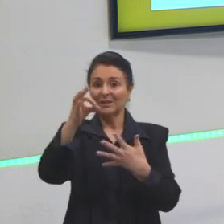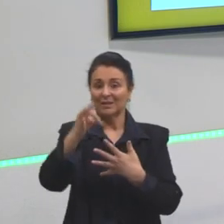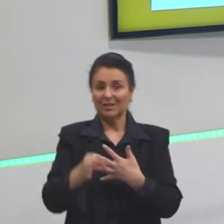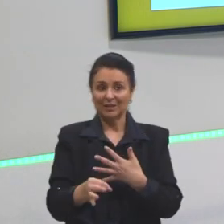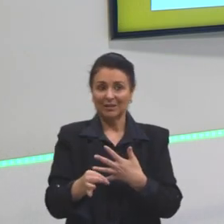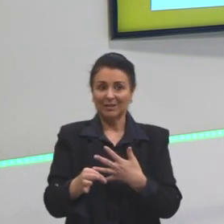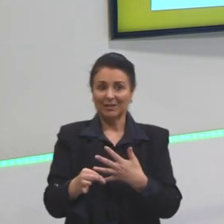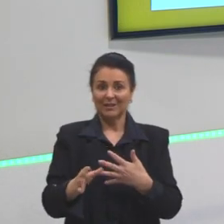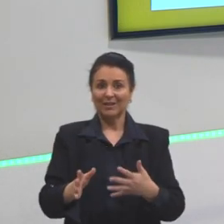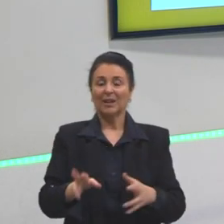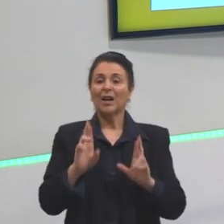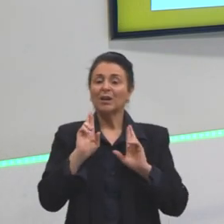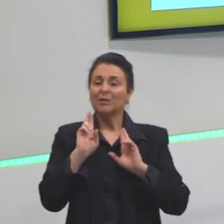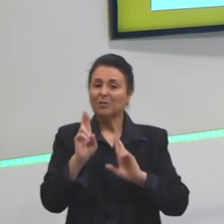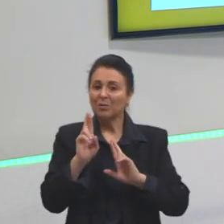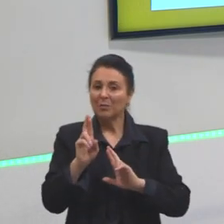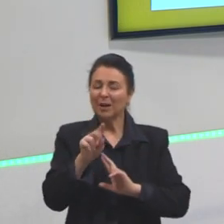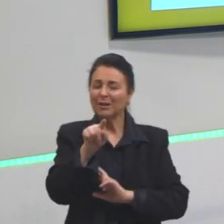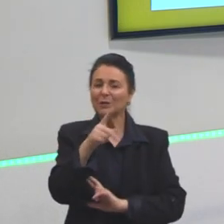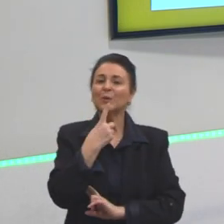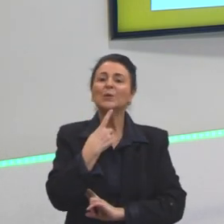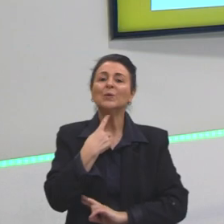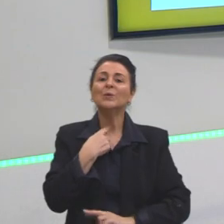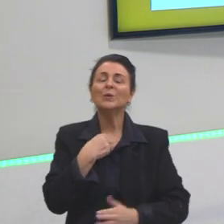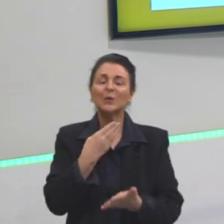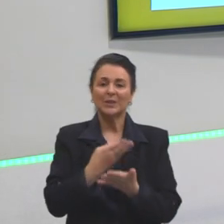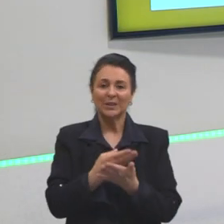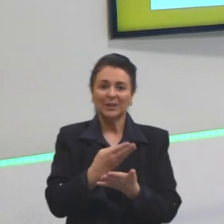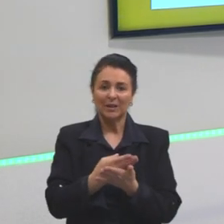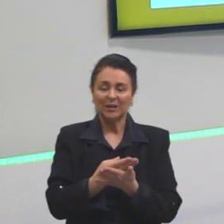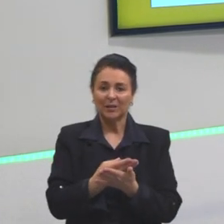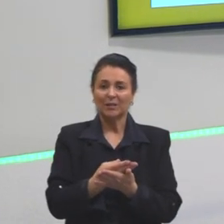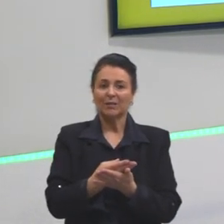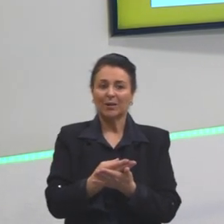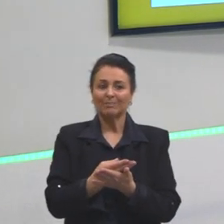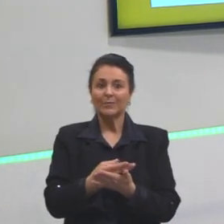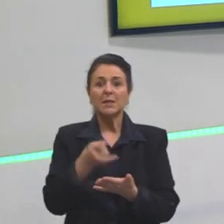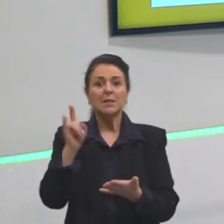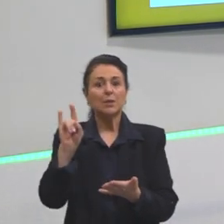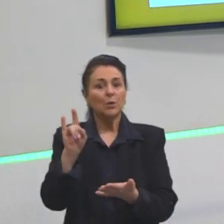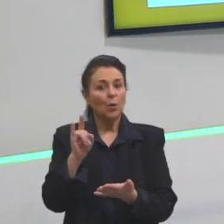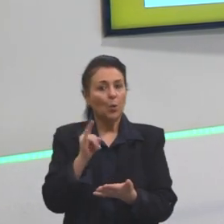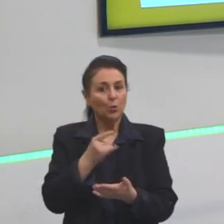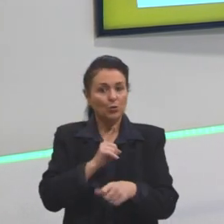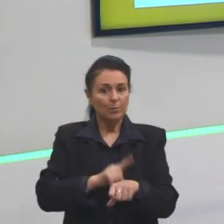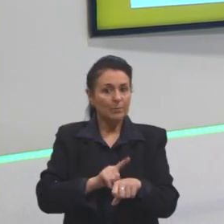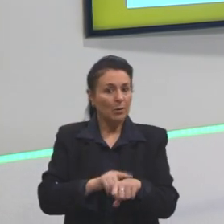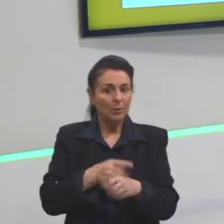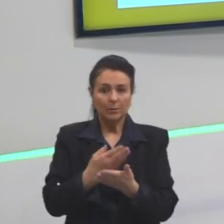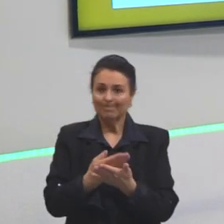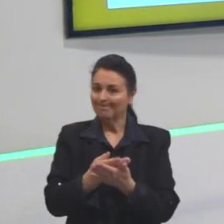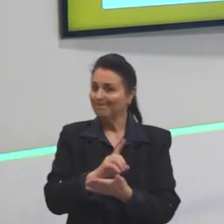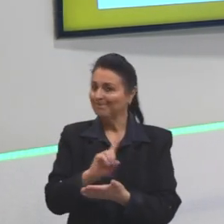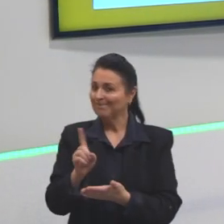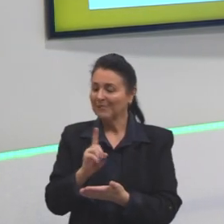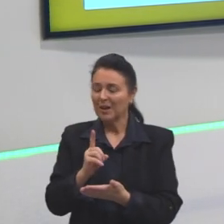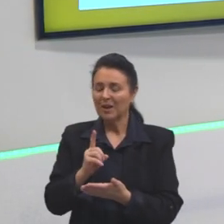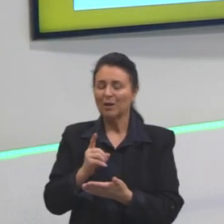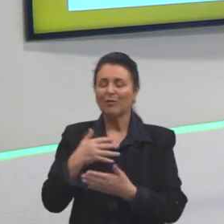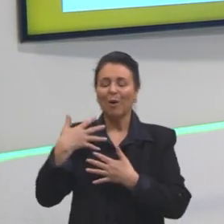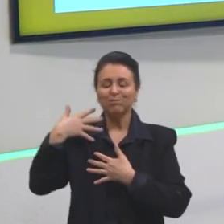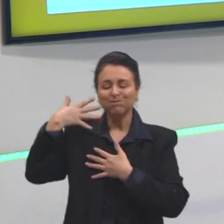Bom, gente, espero que vocês tenham gostado da aula, tá? Não deixem para a última hora, eu sempre falo, né? Estudem aos pouquinhos, vão